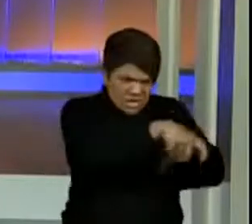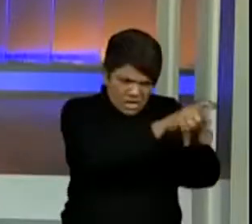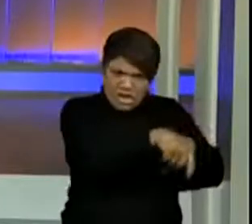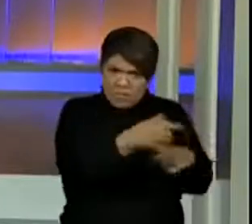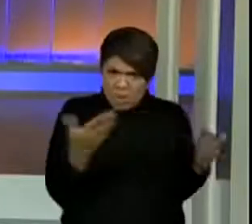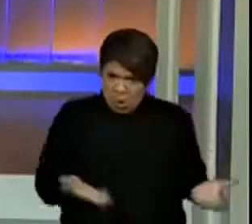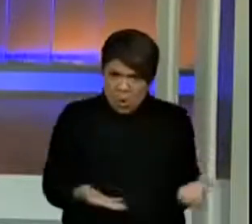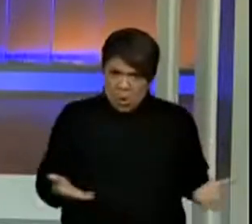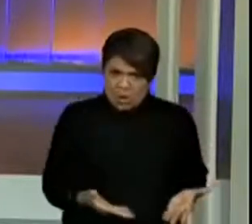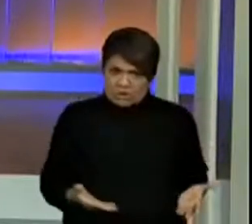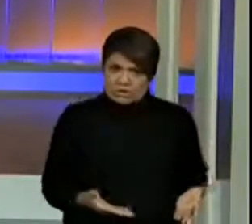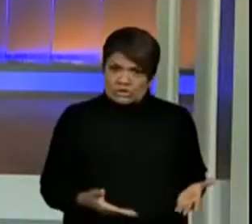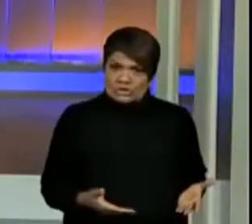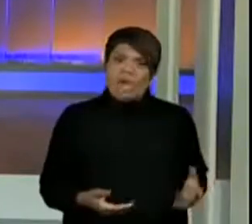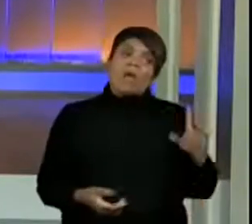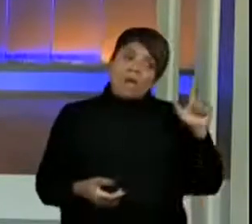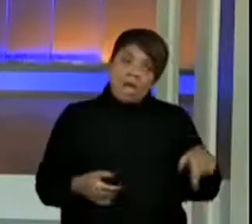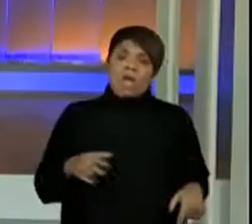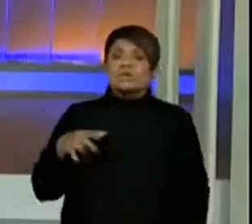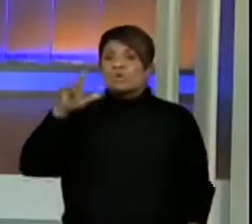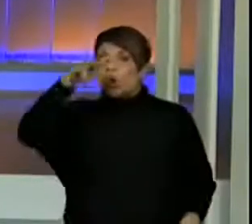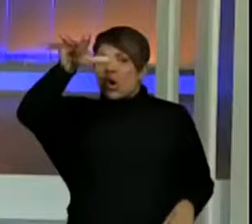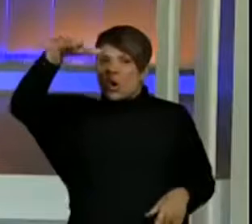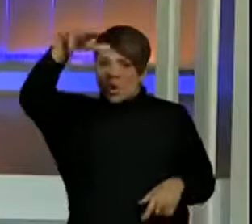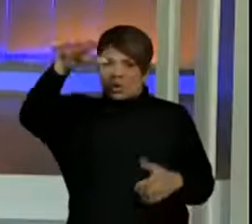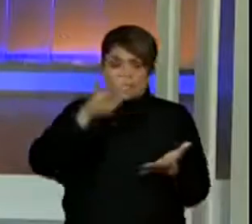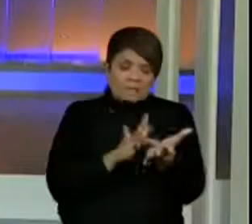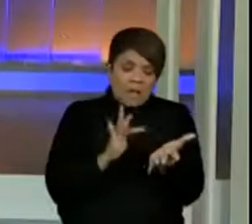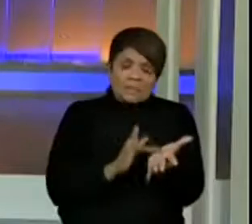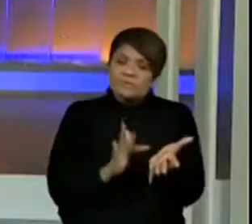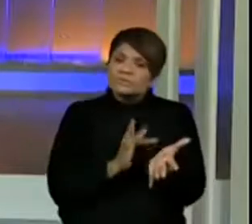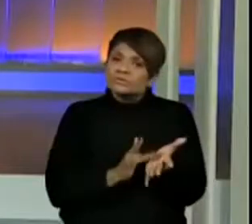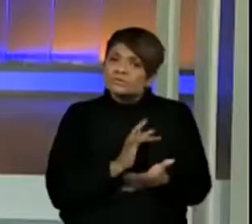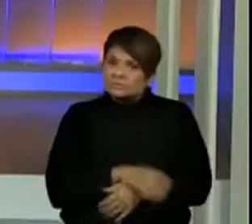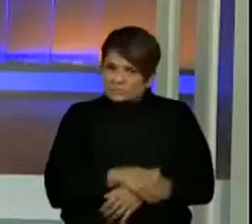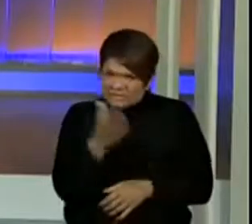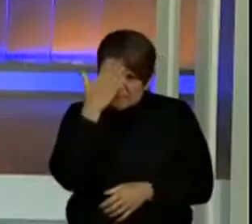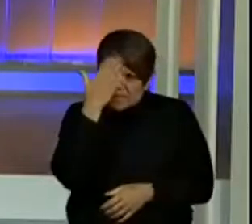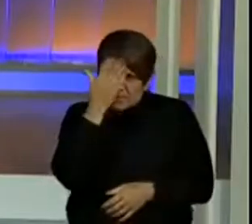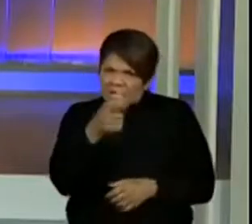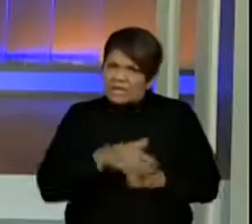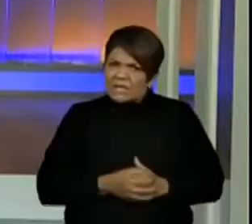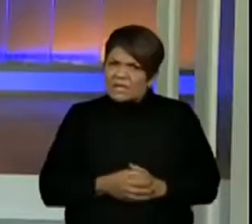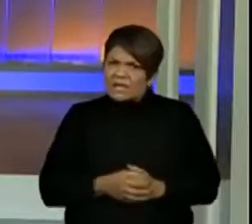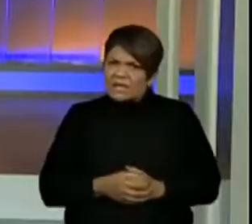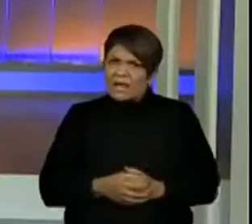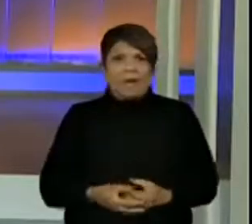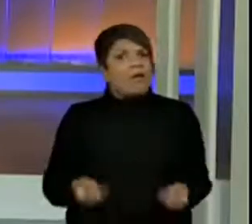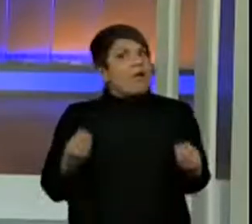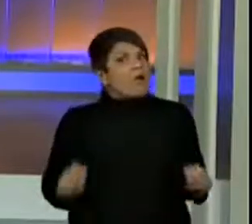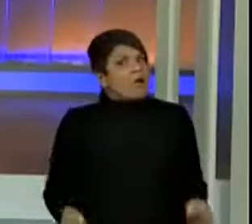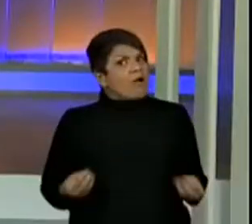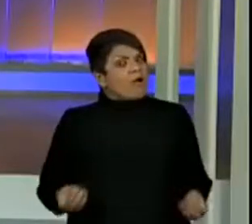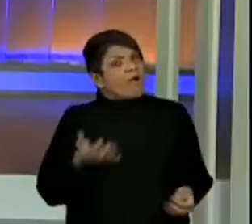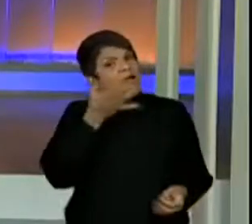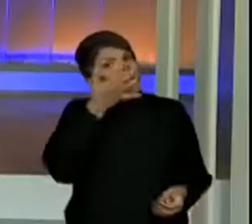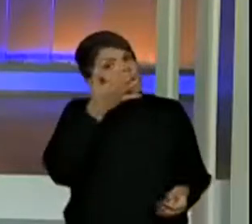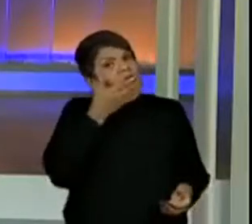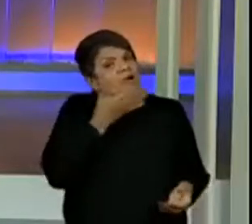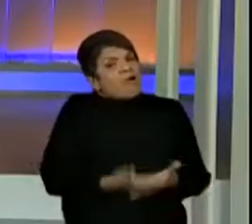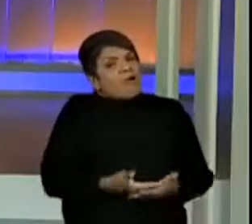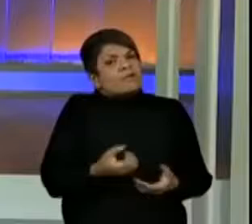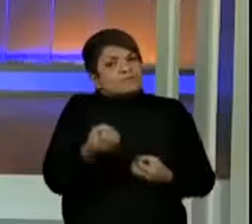hoje é através dos drones e dos tablets? Você sabia disso? Olha que informação interessante.